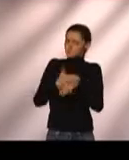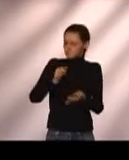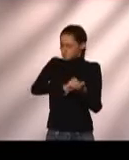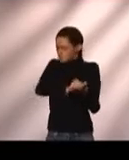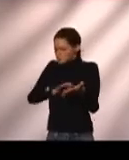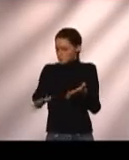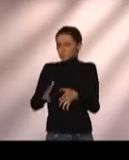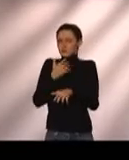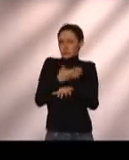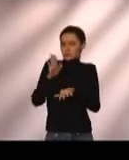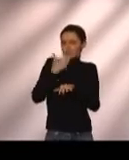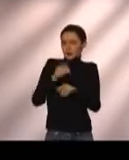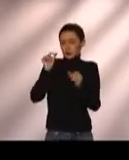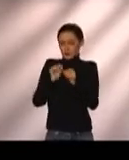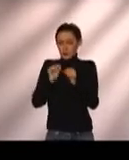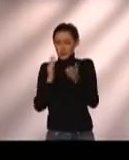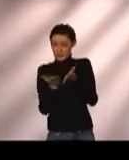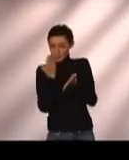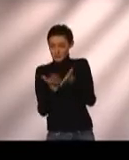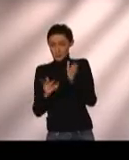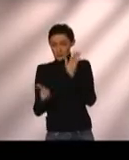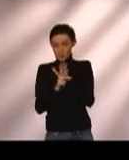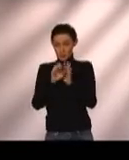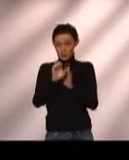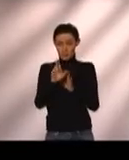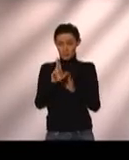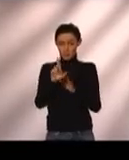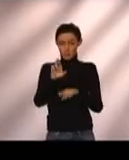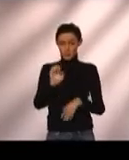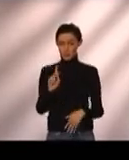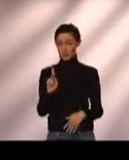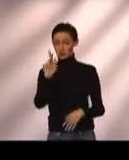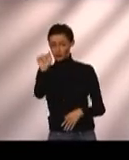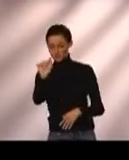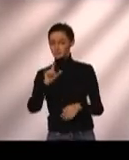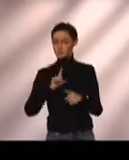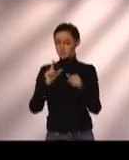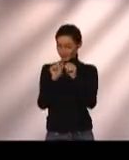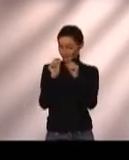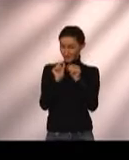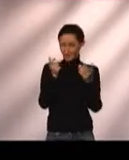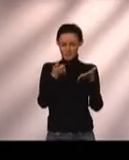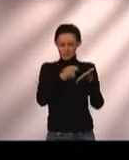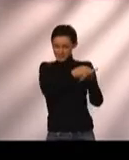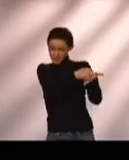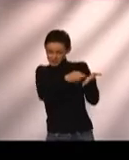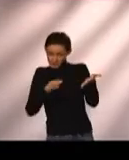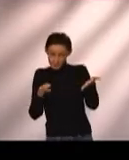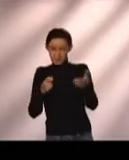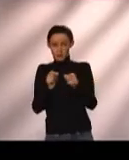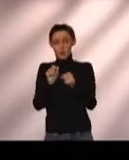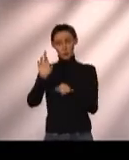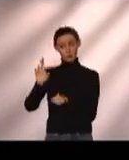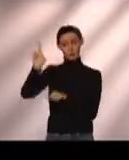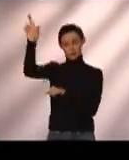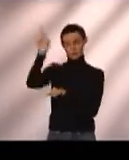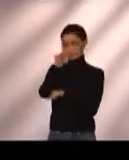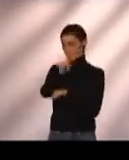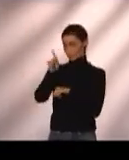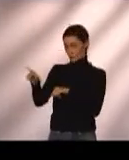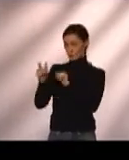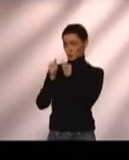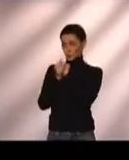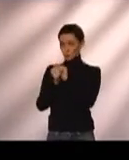que estão dentro das apostilhas de Eureka. Seria o desenvolvimento das atividades, que geralmente é acompanhado pelo professor,